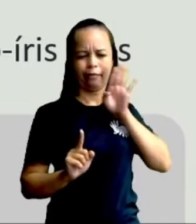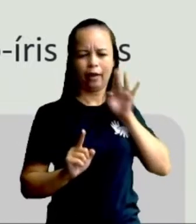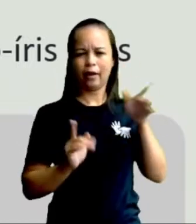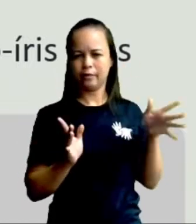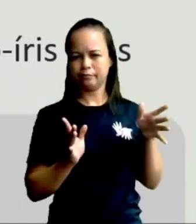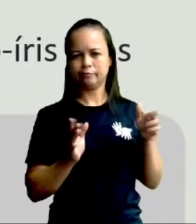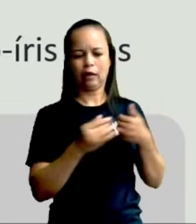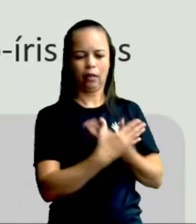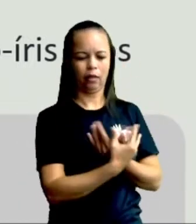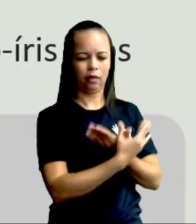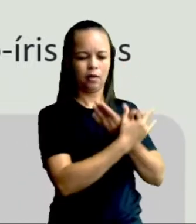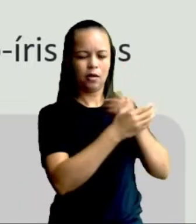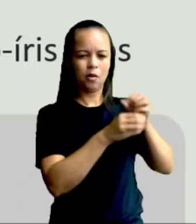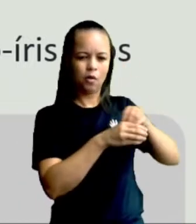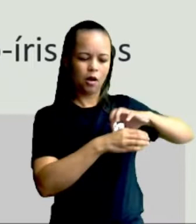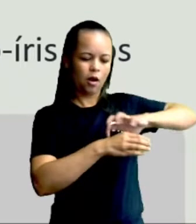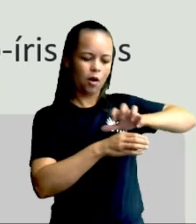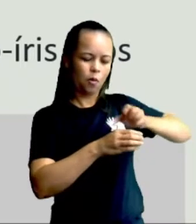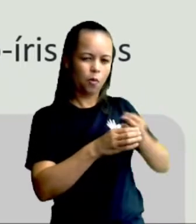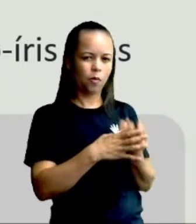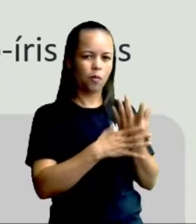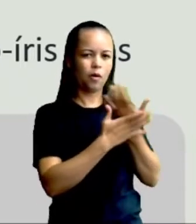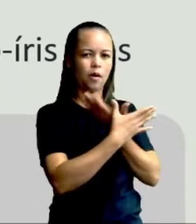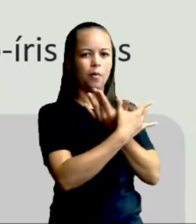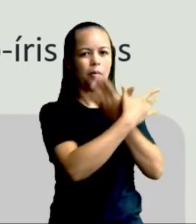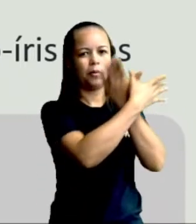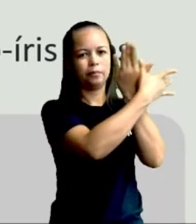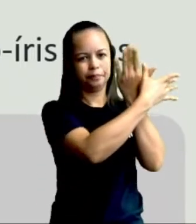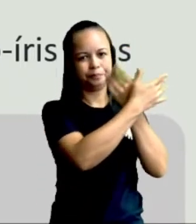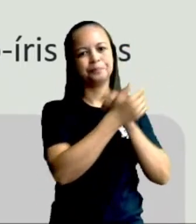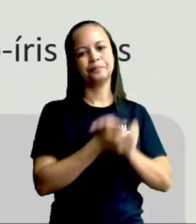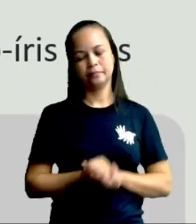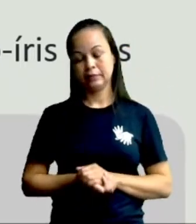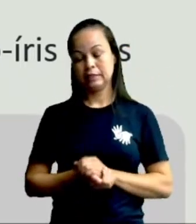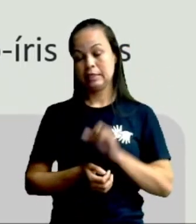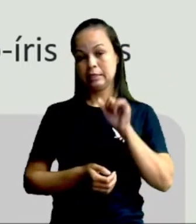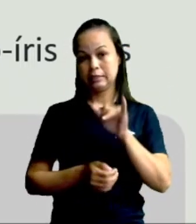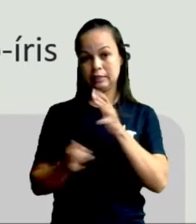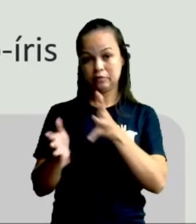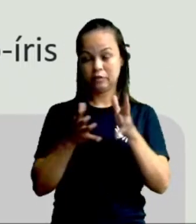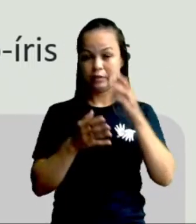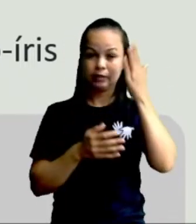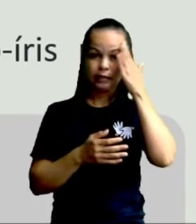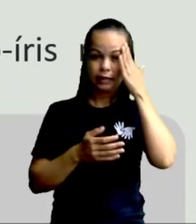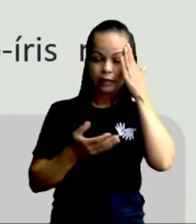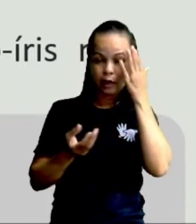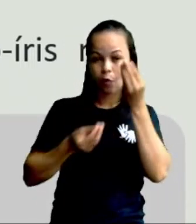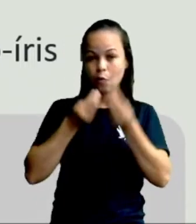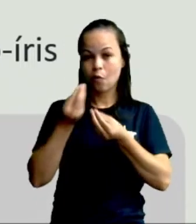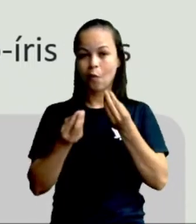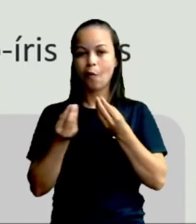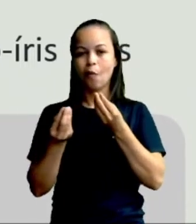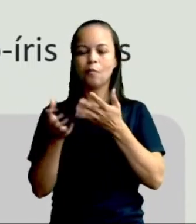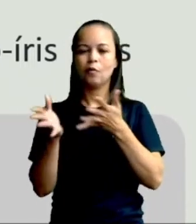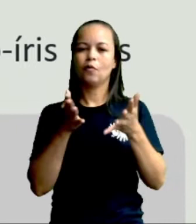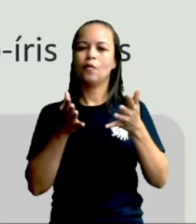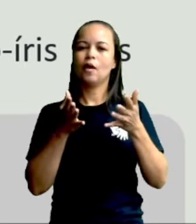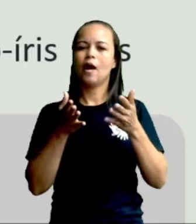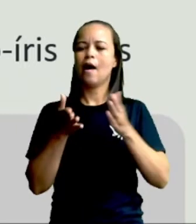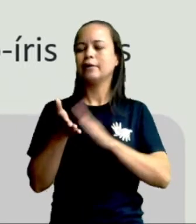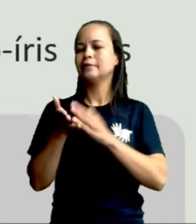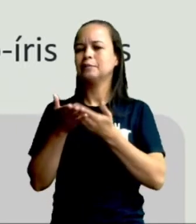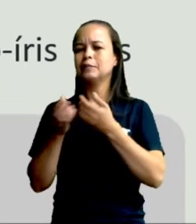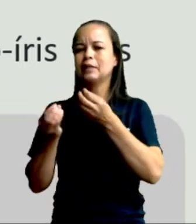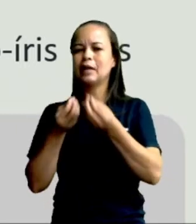e acabou soltando essa borboleta. Então, se você já teve essa conclusão sem ver a tradução, a tradução já vai lhe ajudar